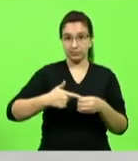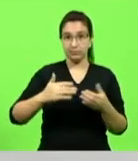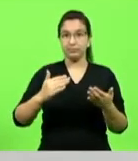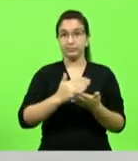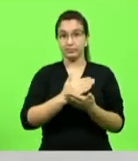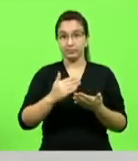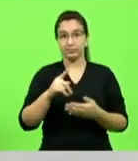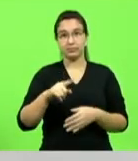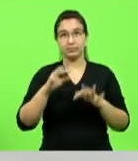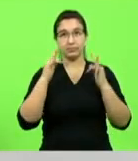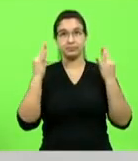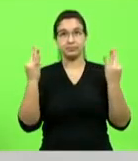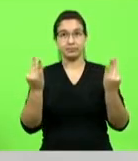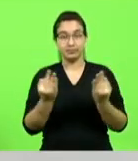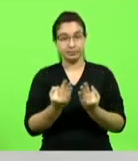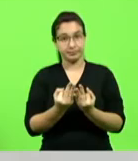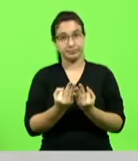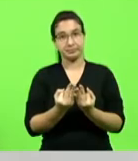familiares ou seja